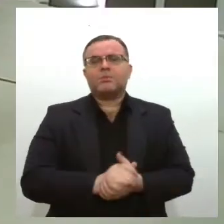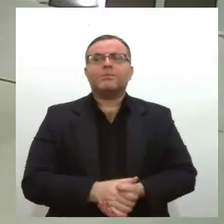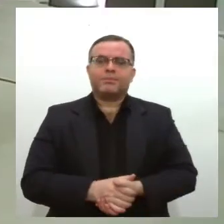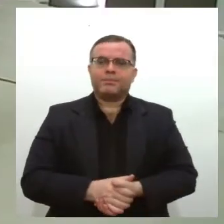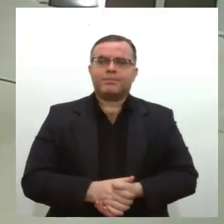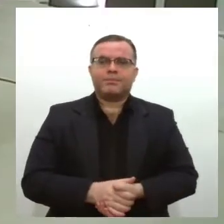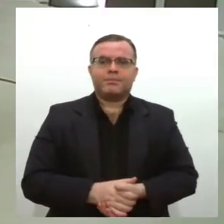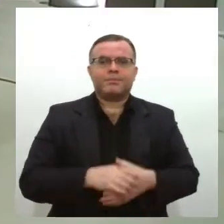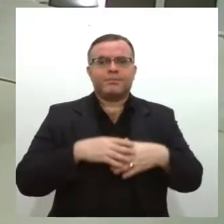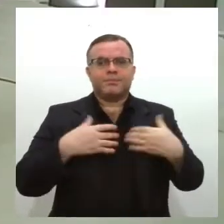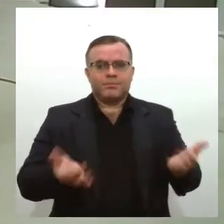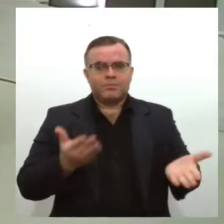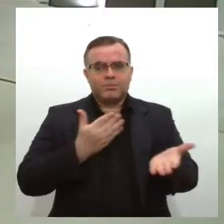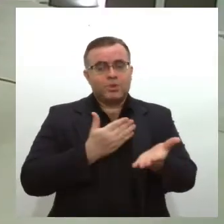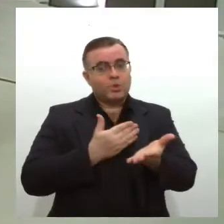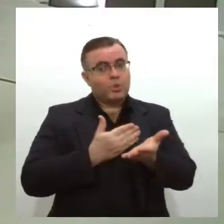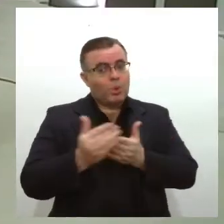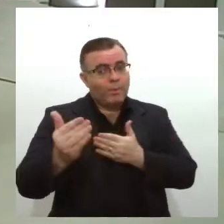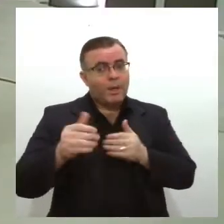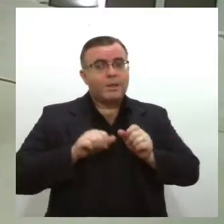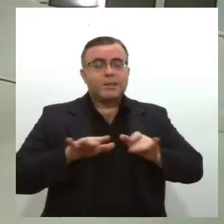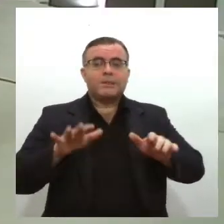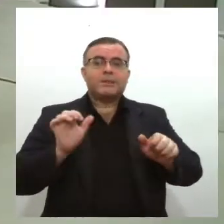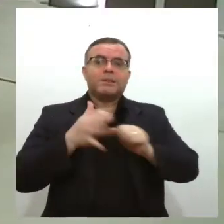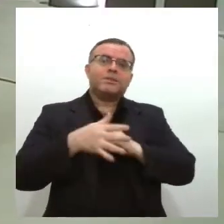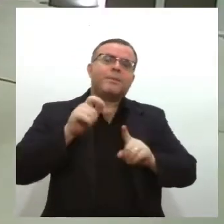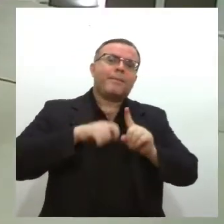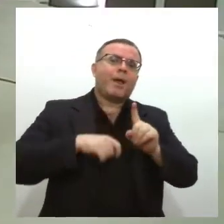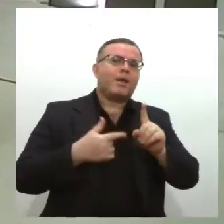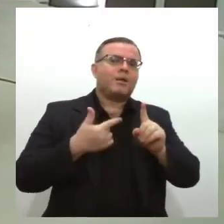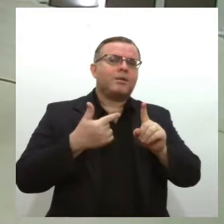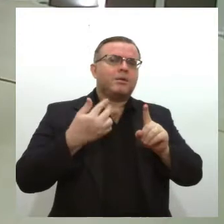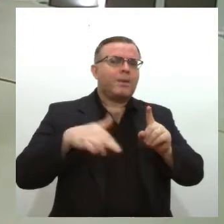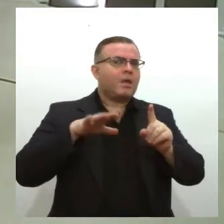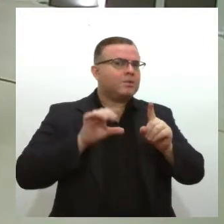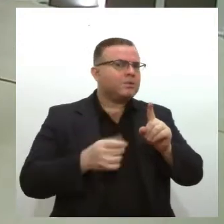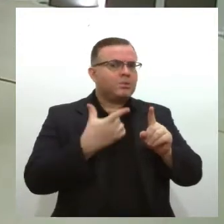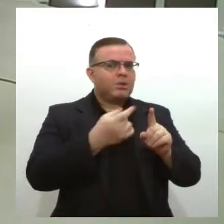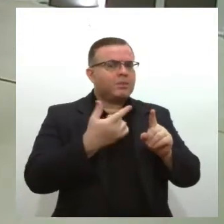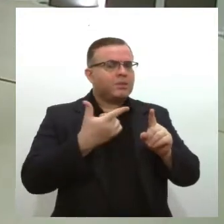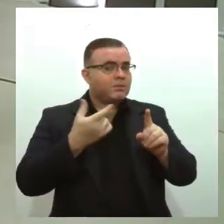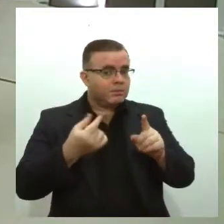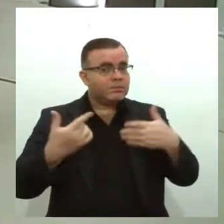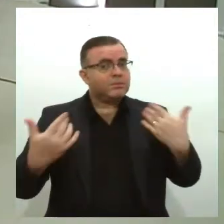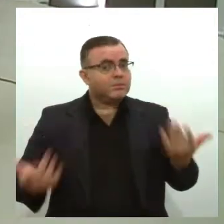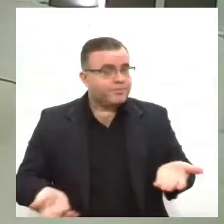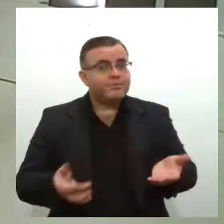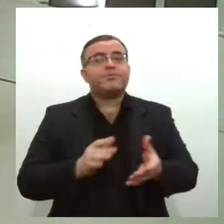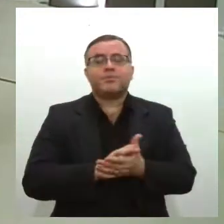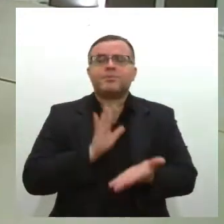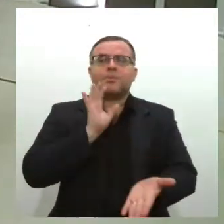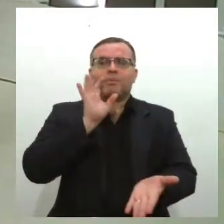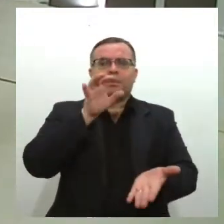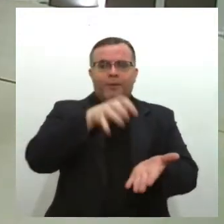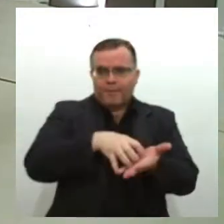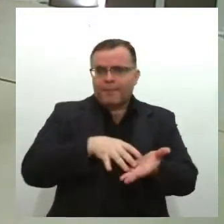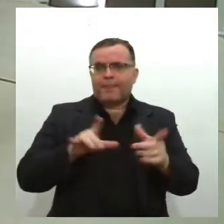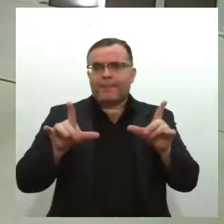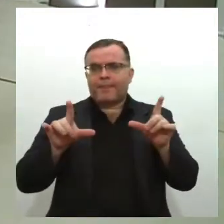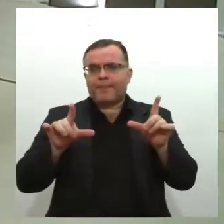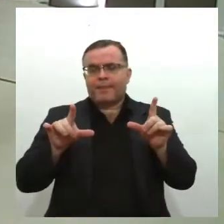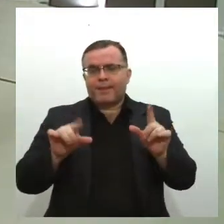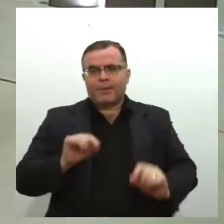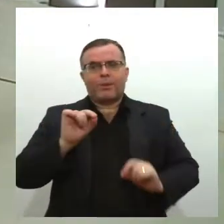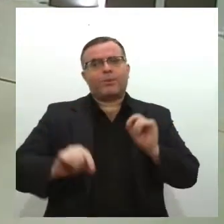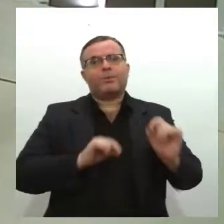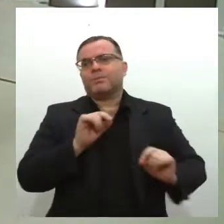E olha, desde o início da pandemia, em março de 2020, o Centro de Hemoterapia de Sergipe vem registrando queda no número de doações